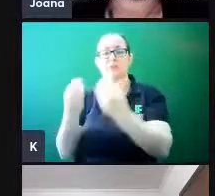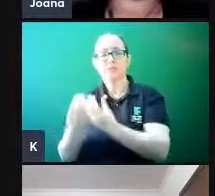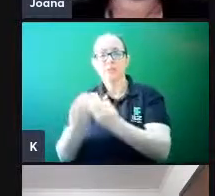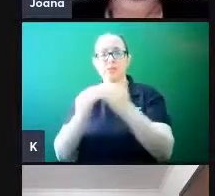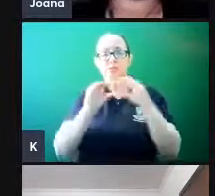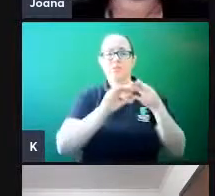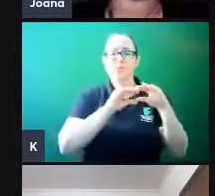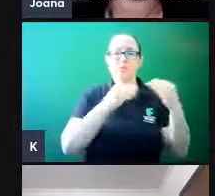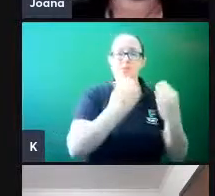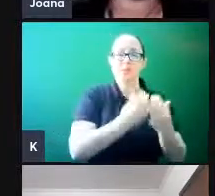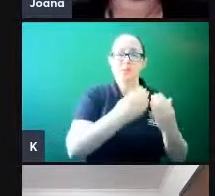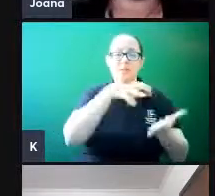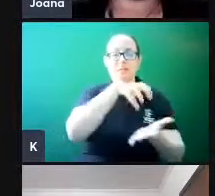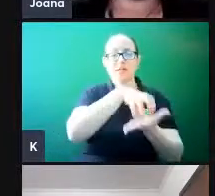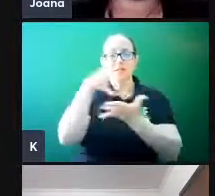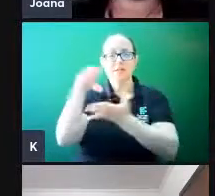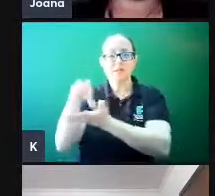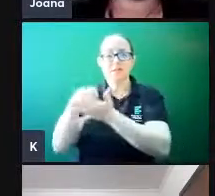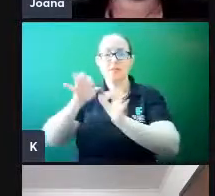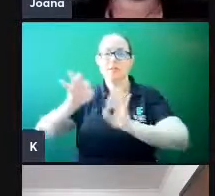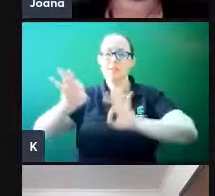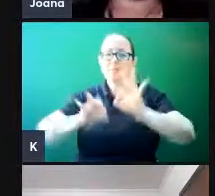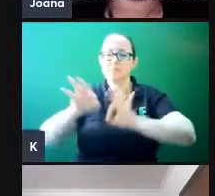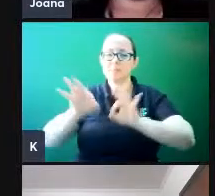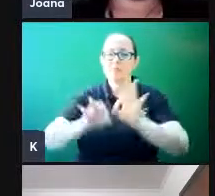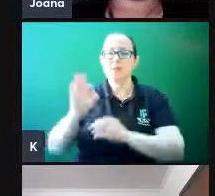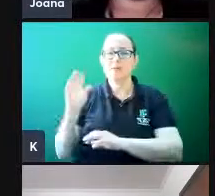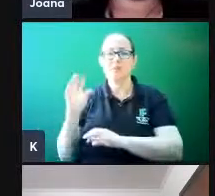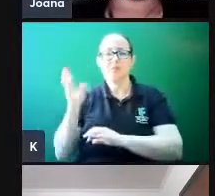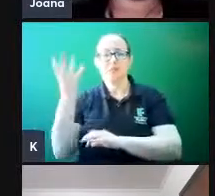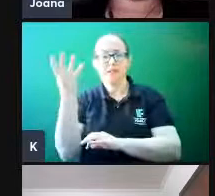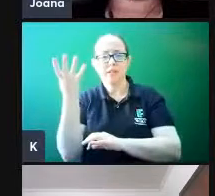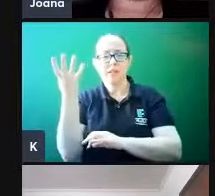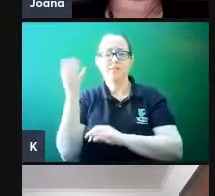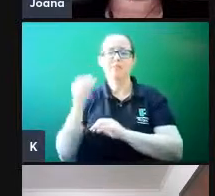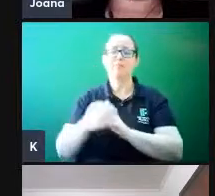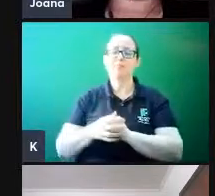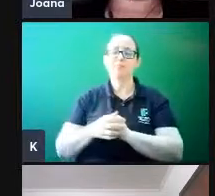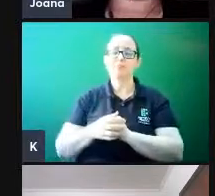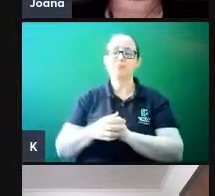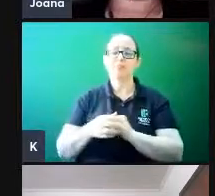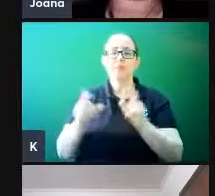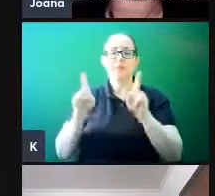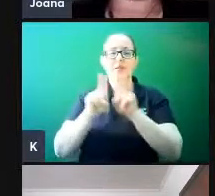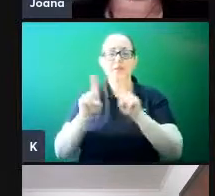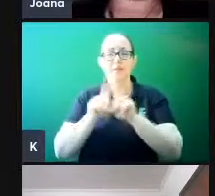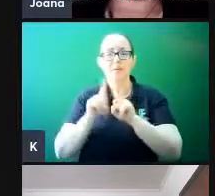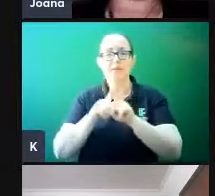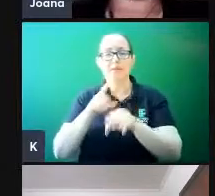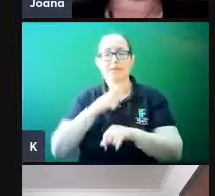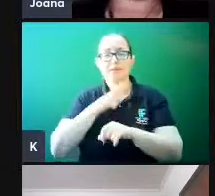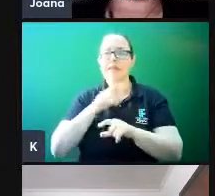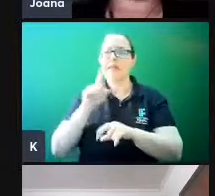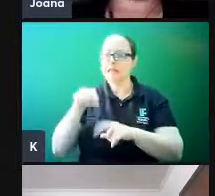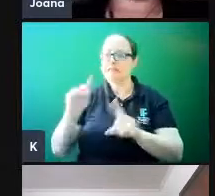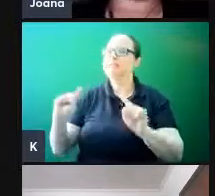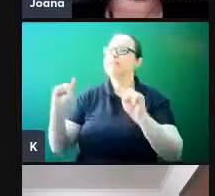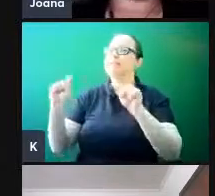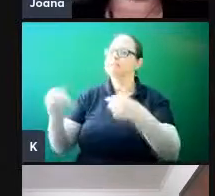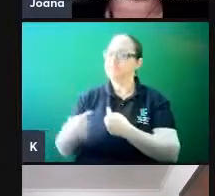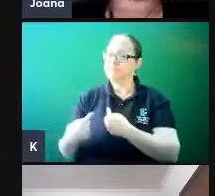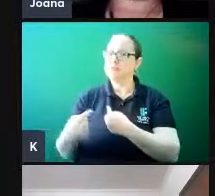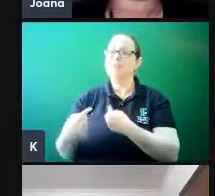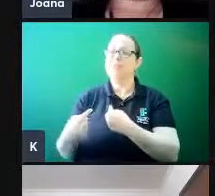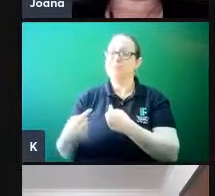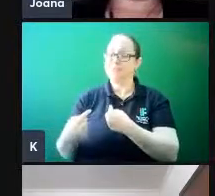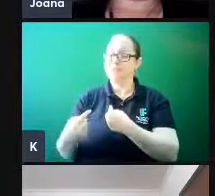para a realização desse evento. Que os eventos em formato virtual sempre trazem alguns desafios para a gente, né? E